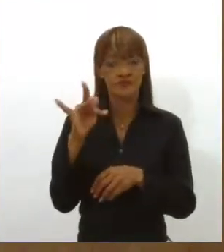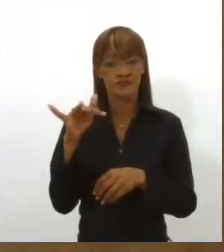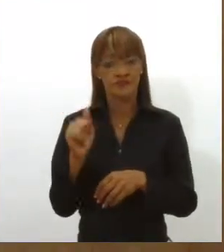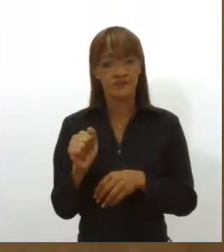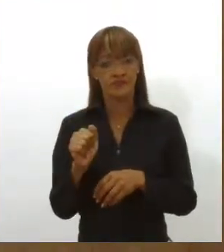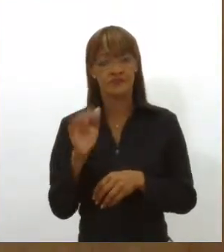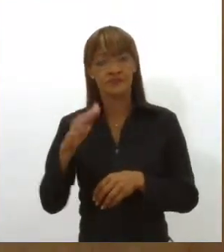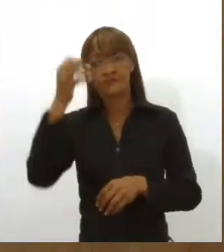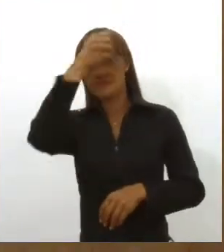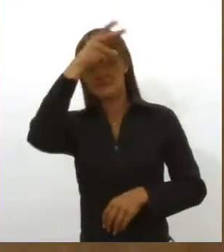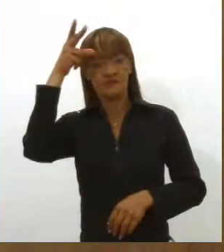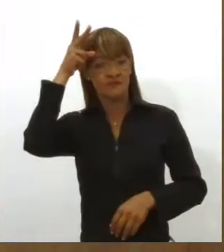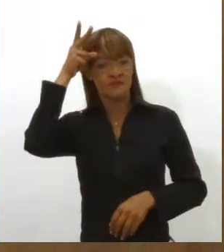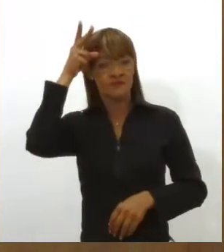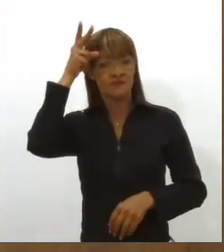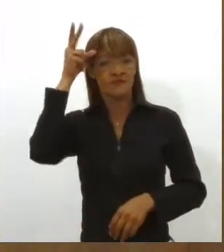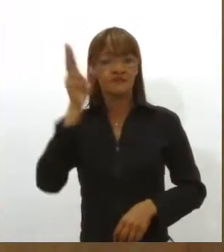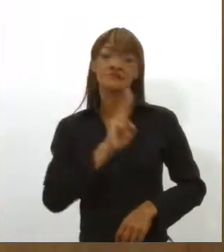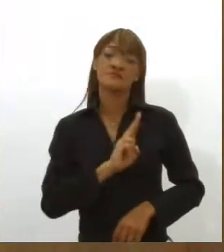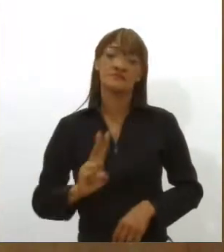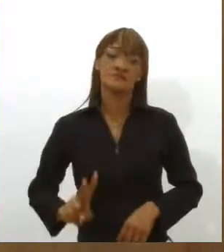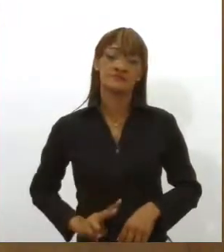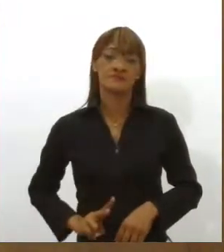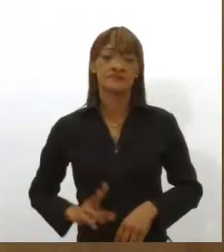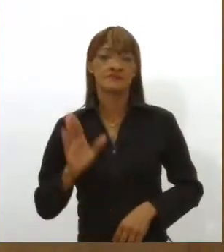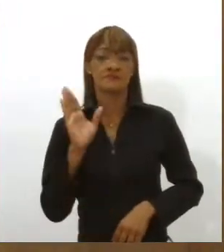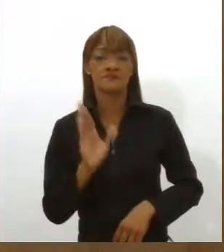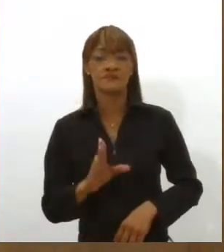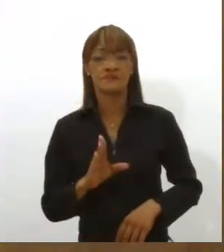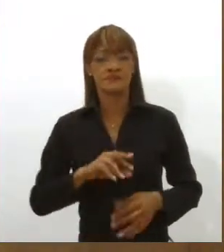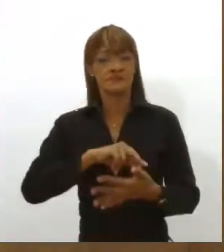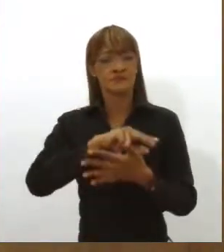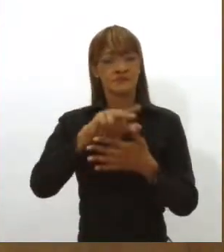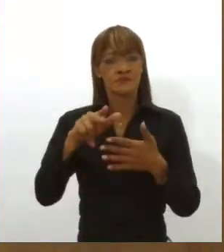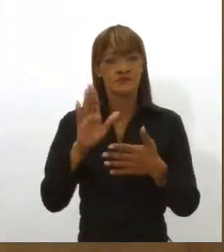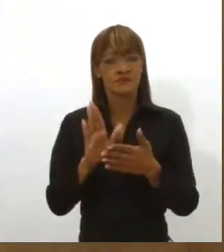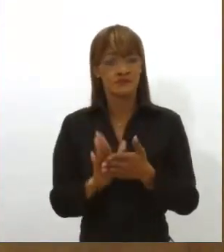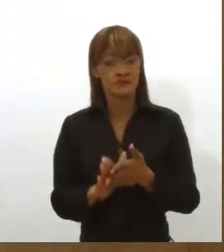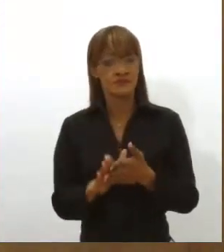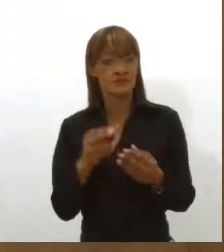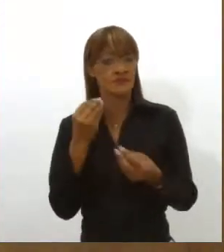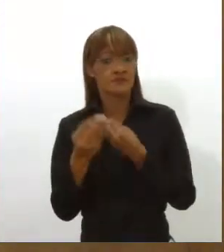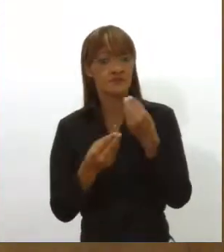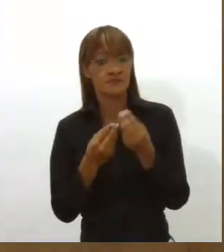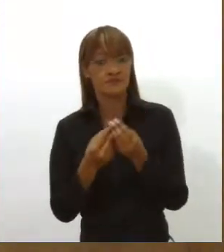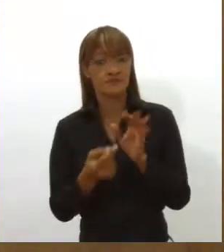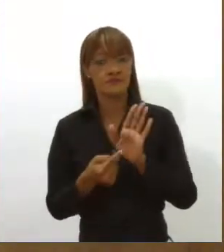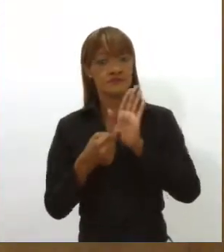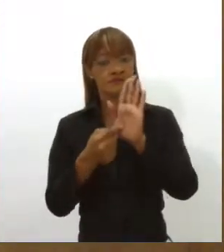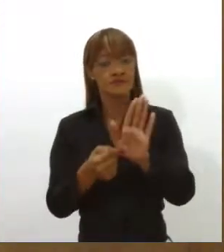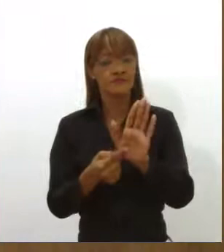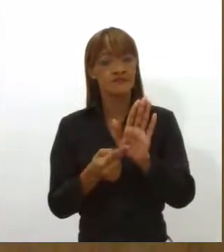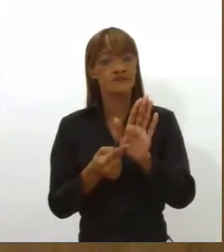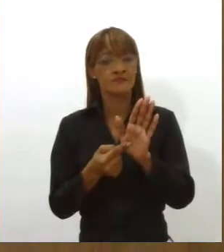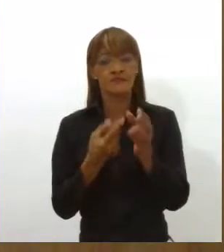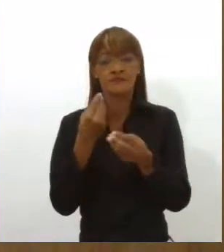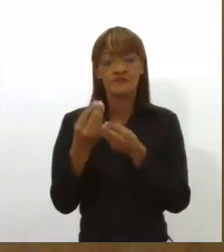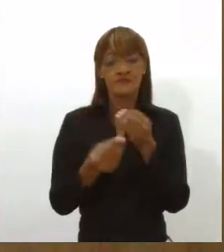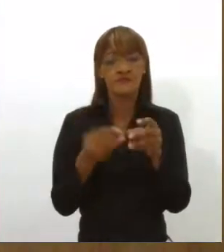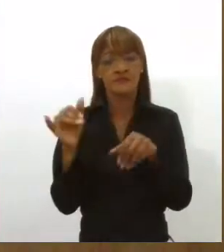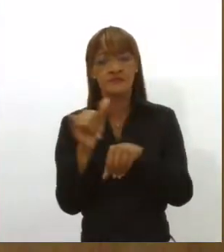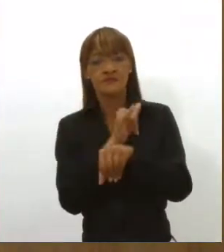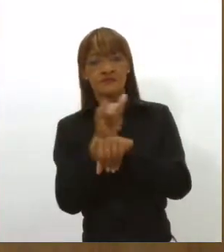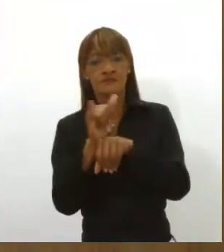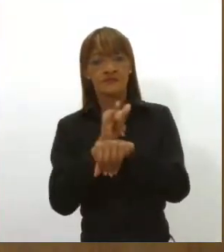vereadores, gestores de turismo municipais, o trade turístico para apresentar formas e oportunidades na construção de